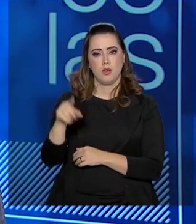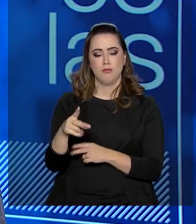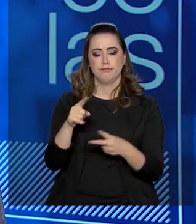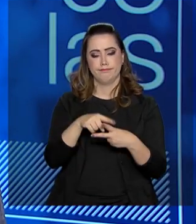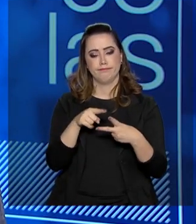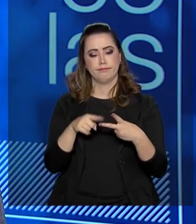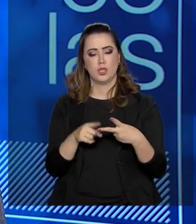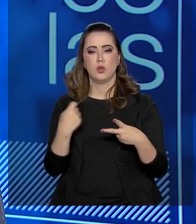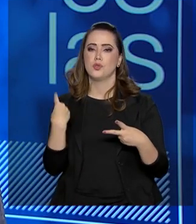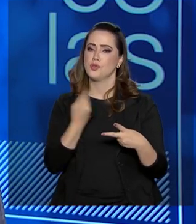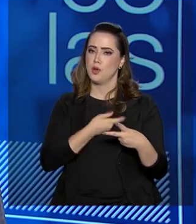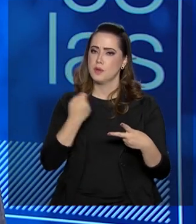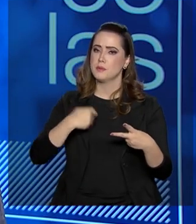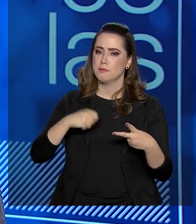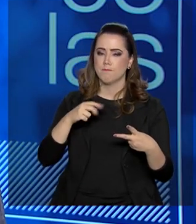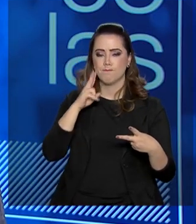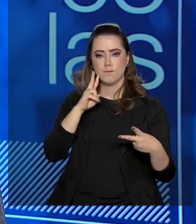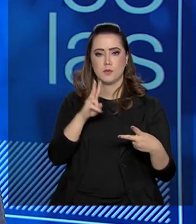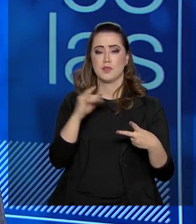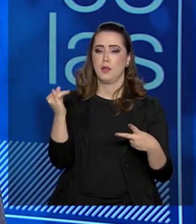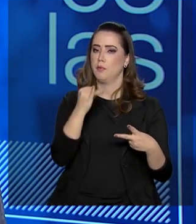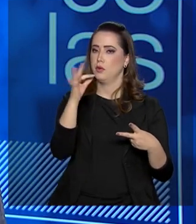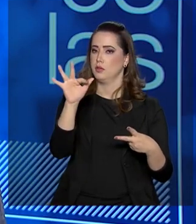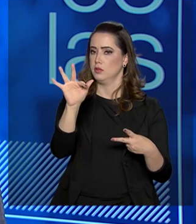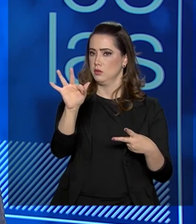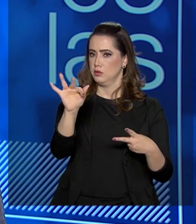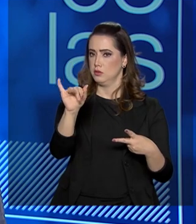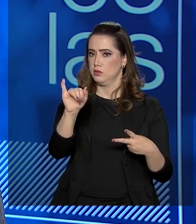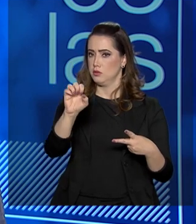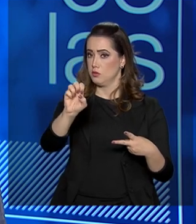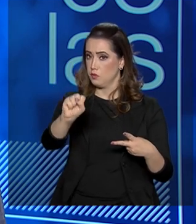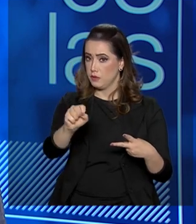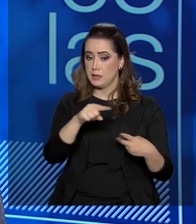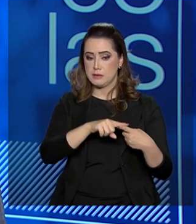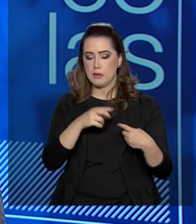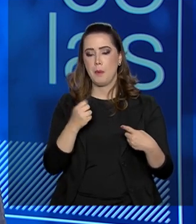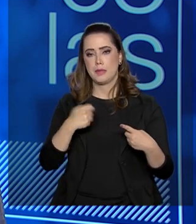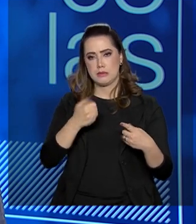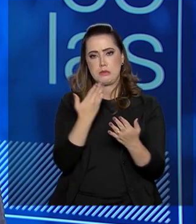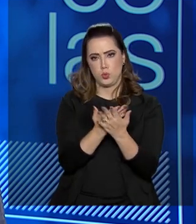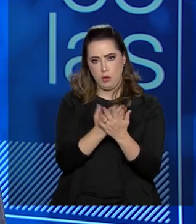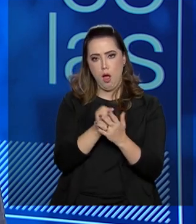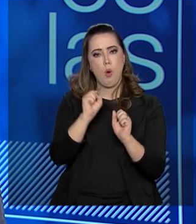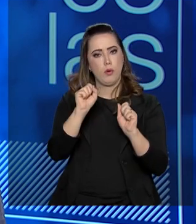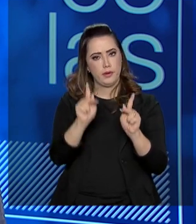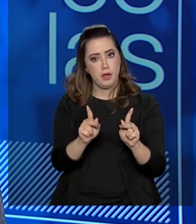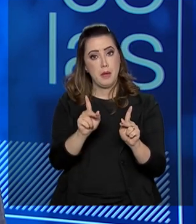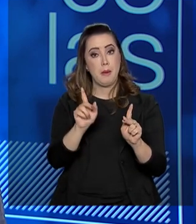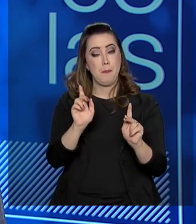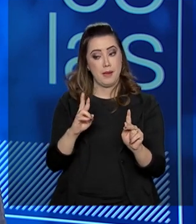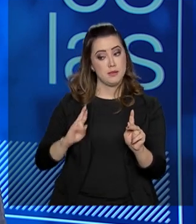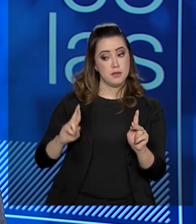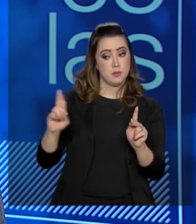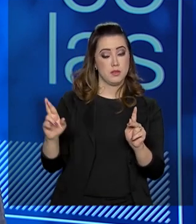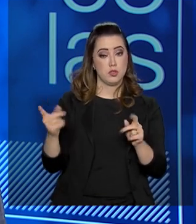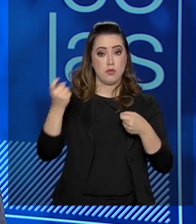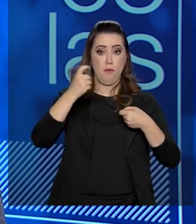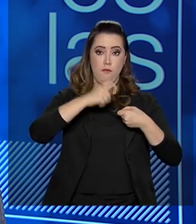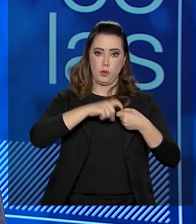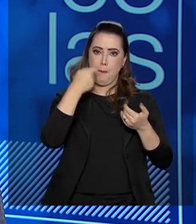dois pontos que nós consideramos essenciais no FIES. Estudar com a responsabilidade de devolver o dinheiro público.